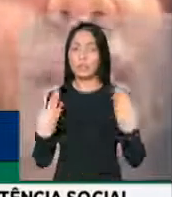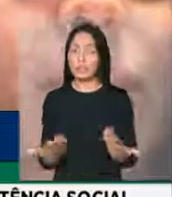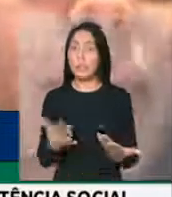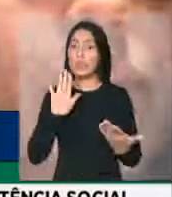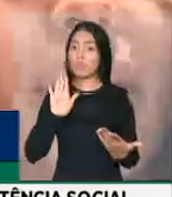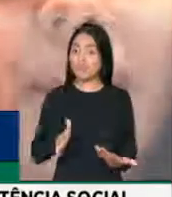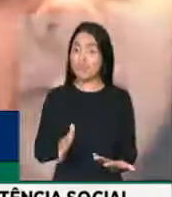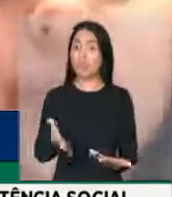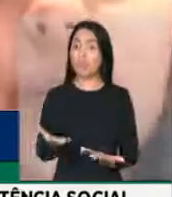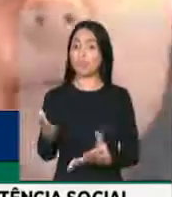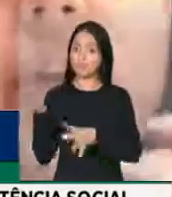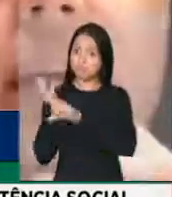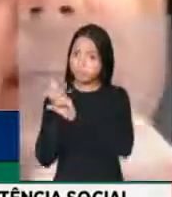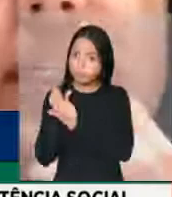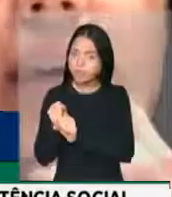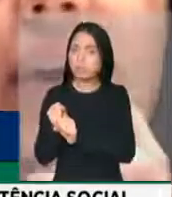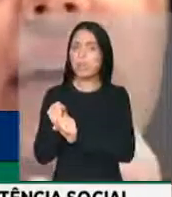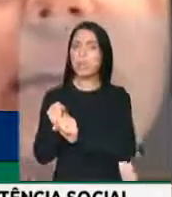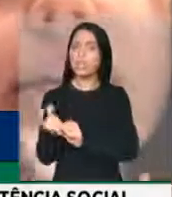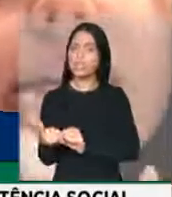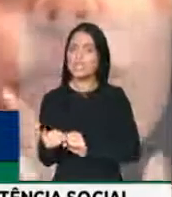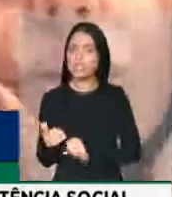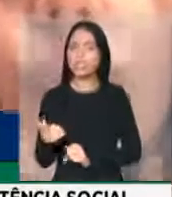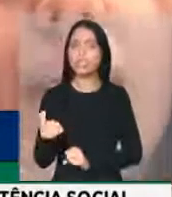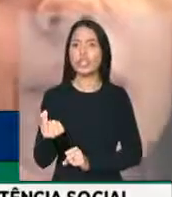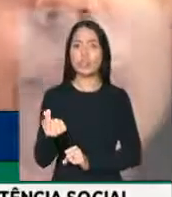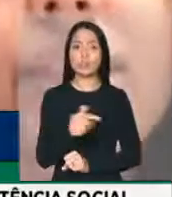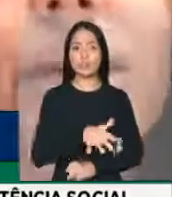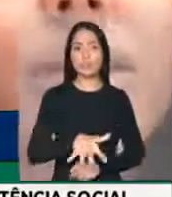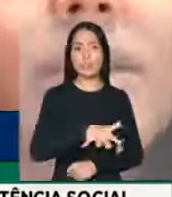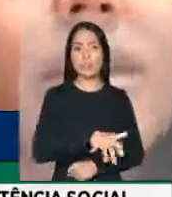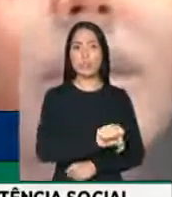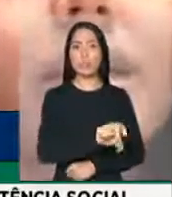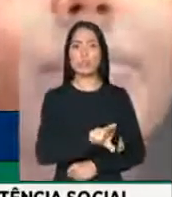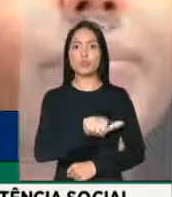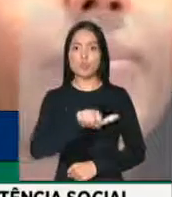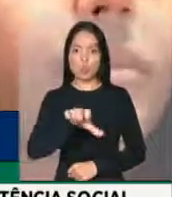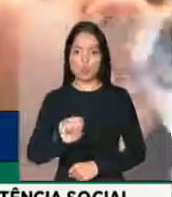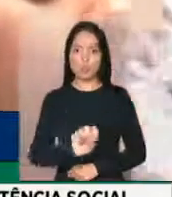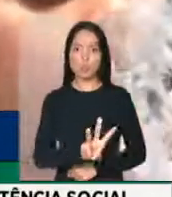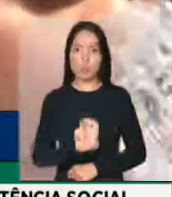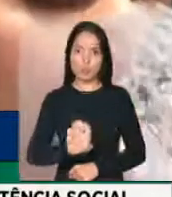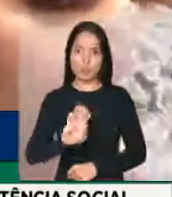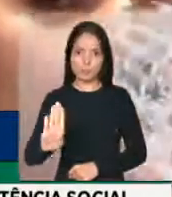blocos de financiamento é realizado pelo sistema SUASWEB, do Ministério da Cidadania.